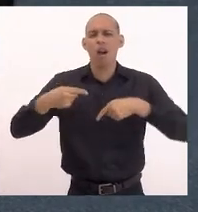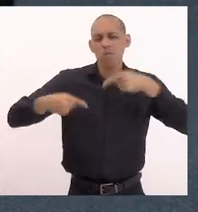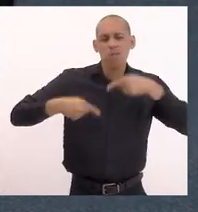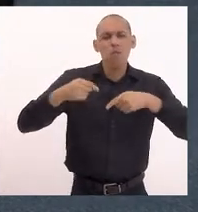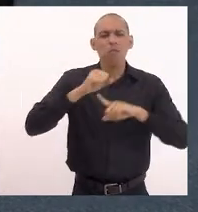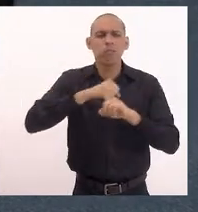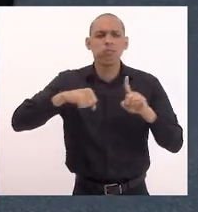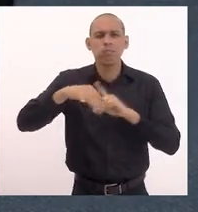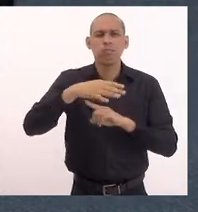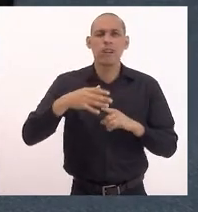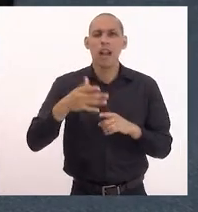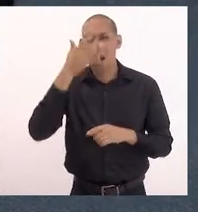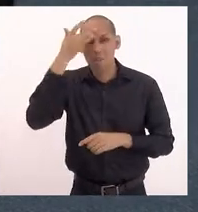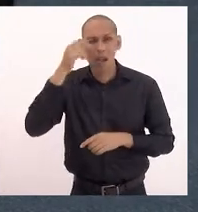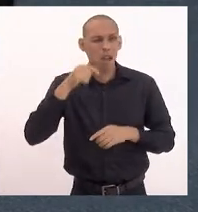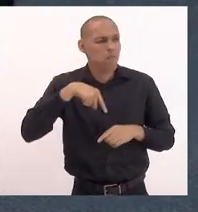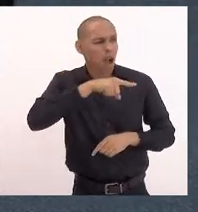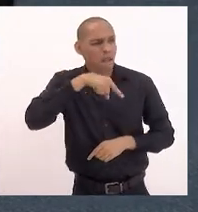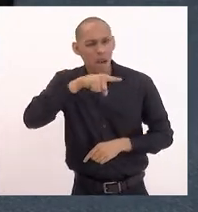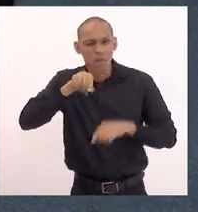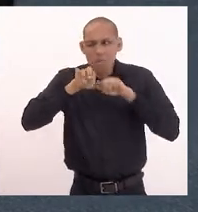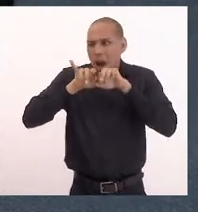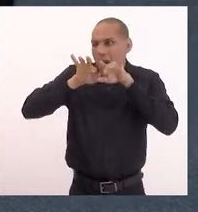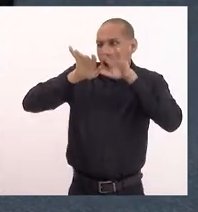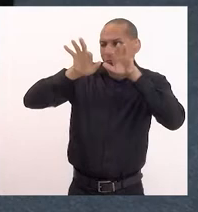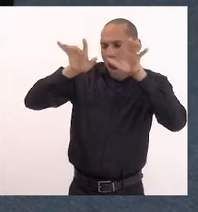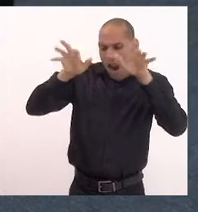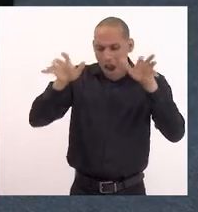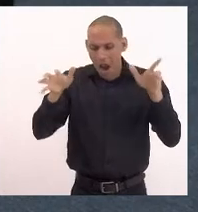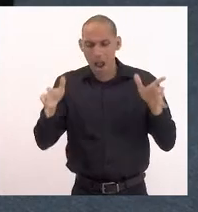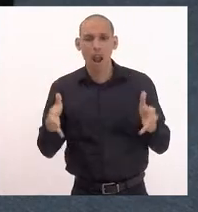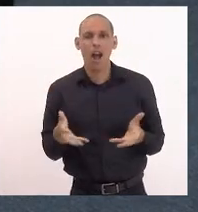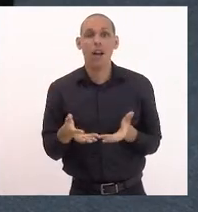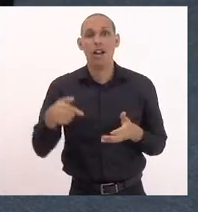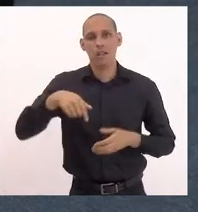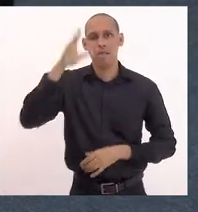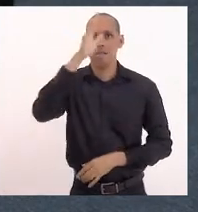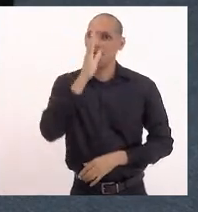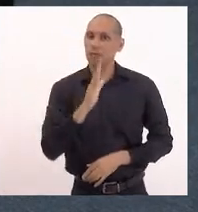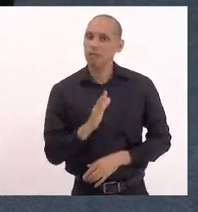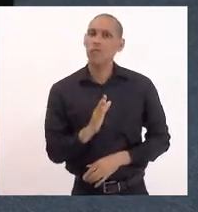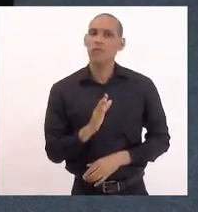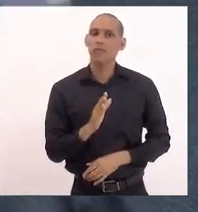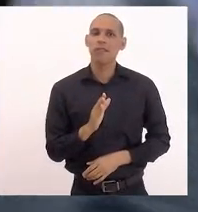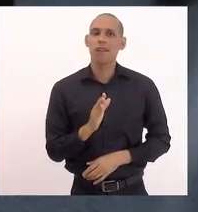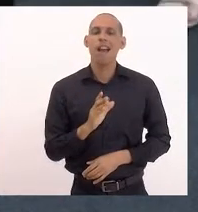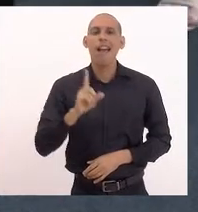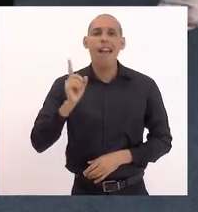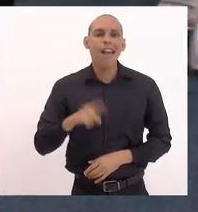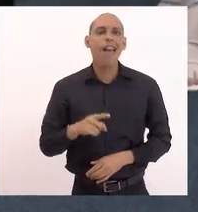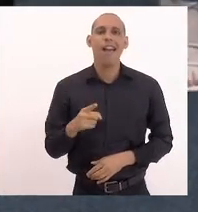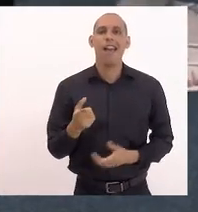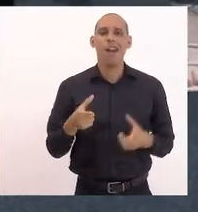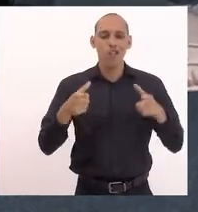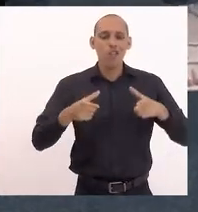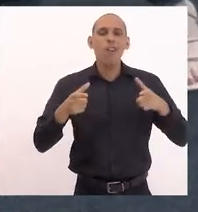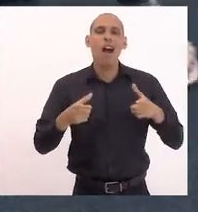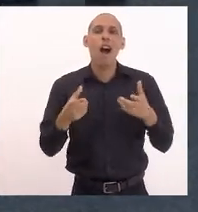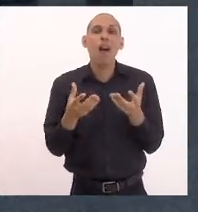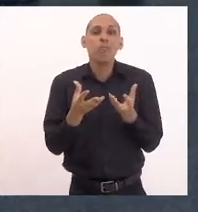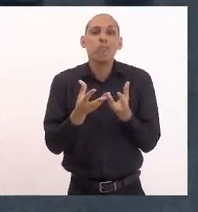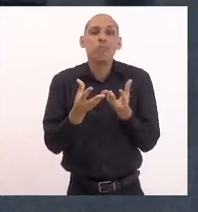pessoas aos mais diversos países. O nosso país, o Brasil, ele tem sido o destino muito